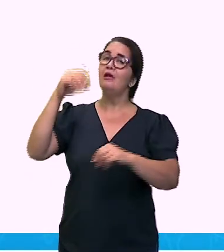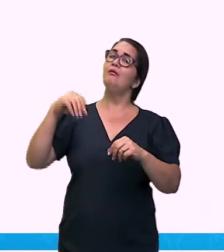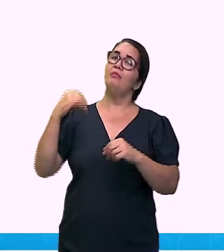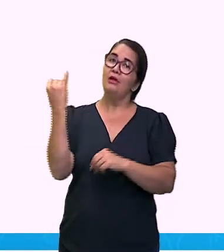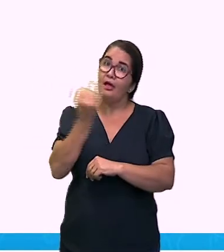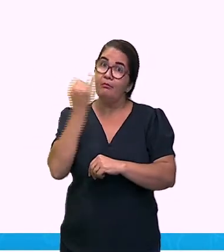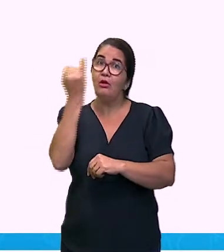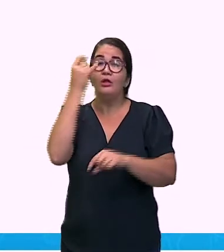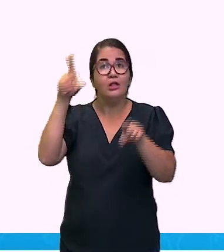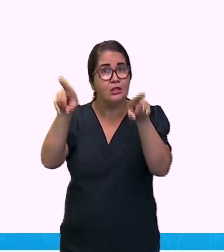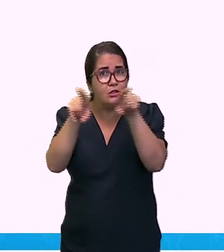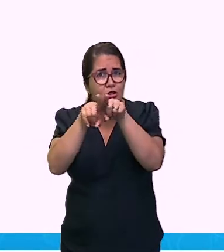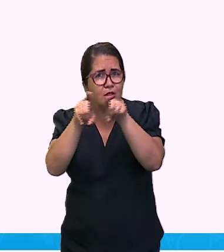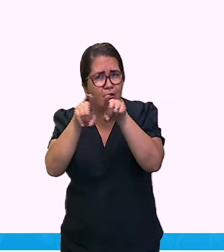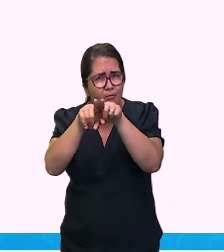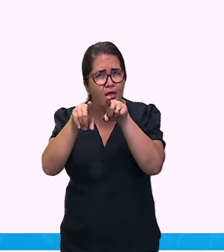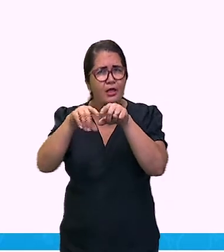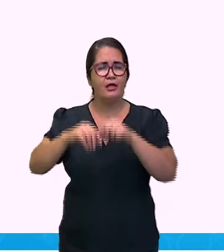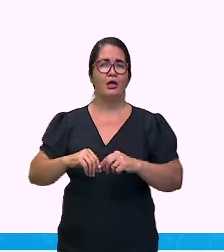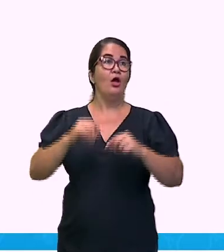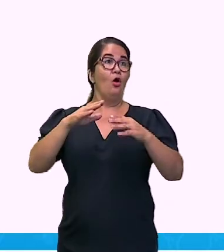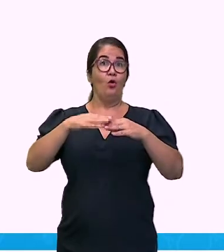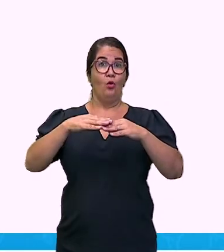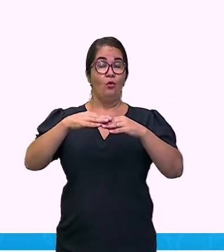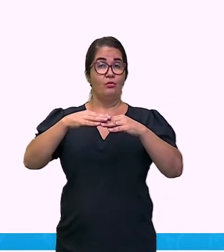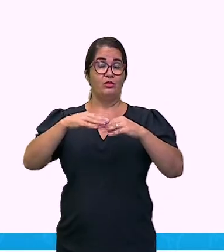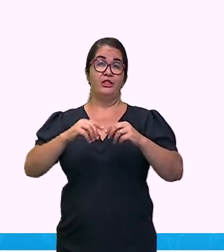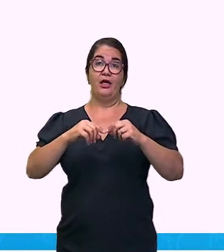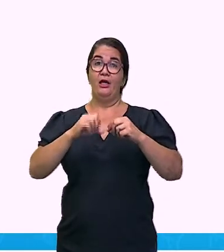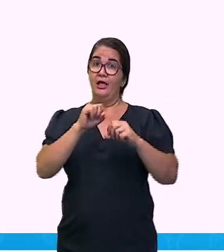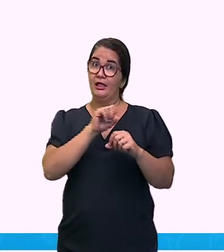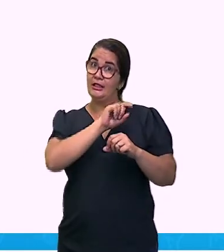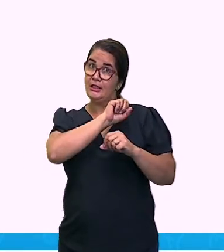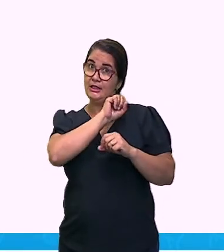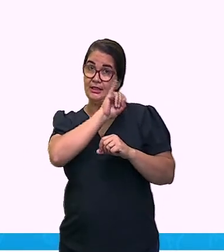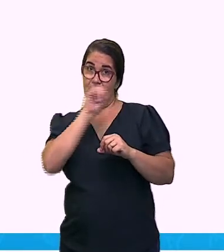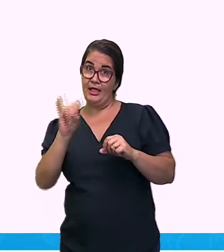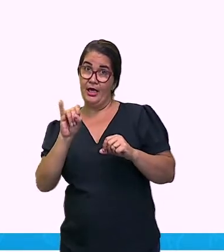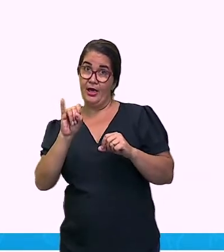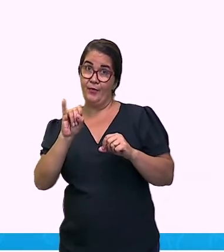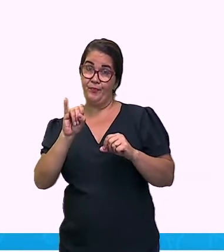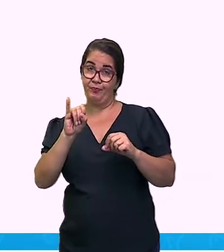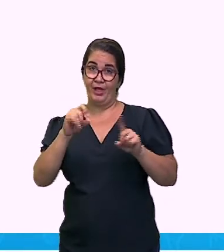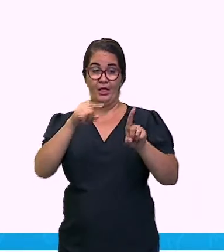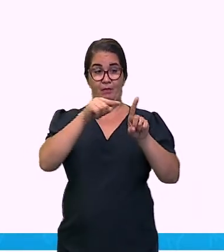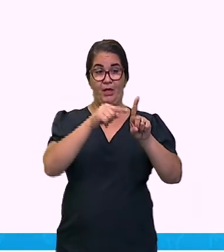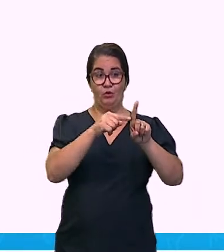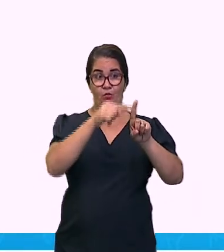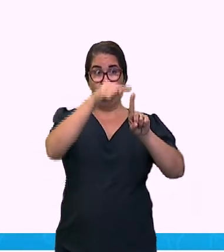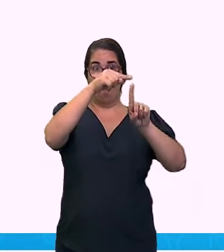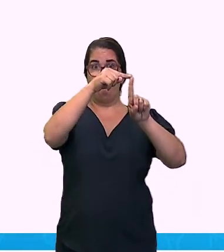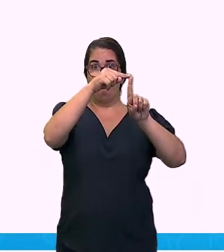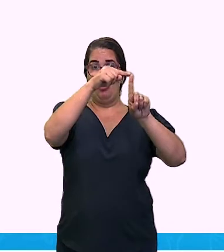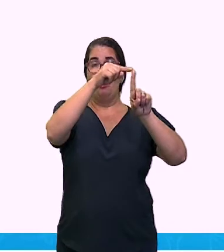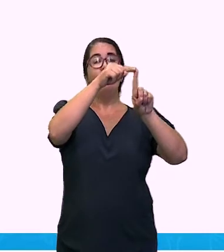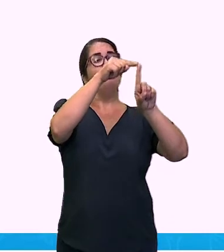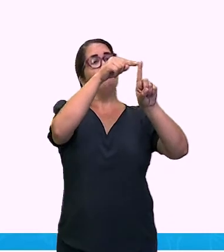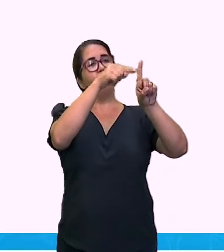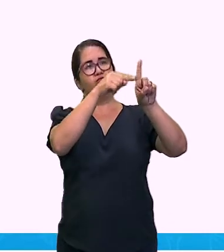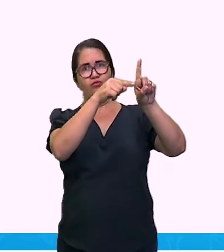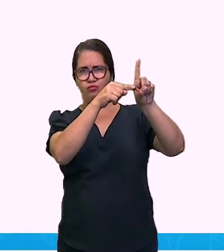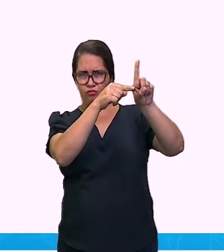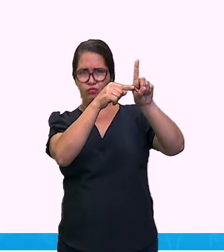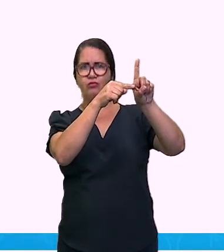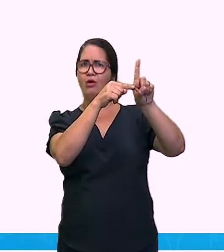temperatura extrema pro mais ou pro menos, isso também vai influenciar no meio. Se eu tenho